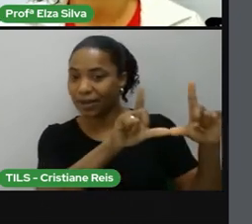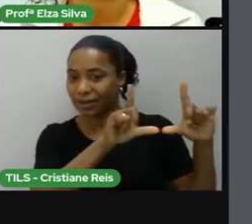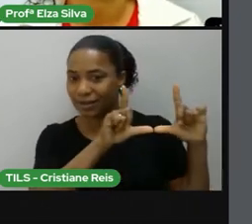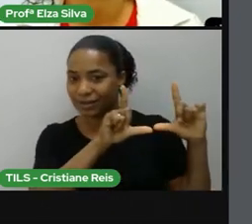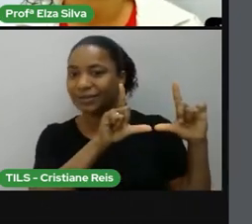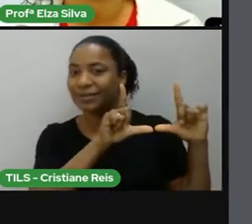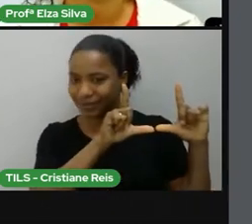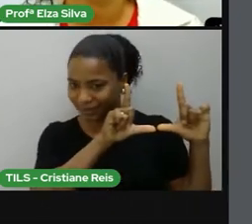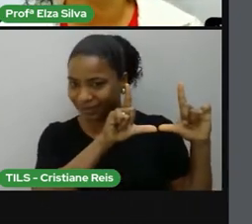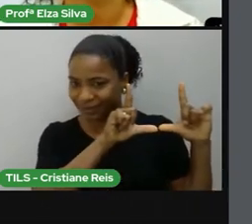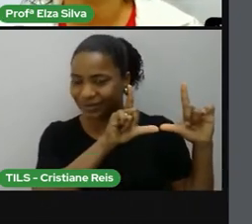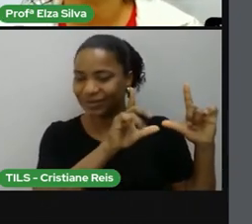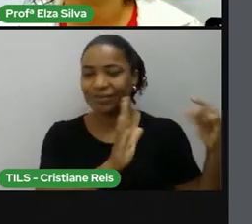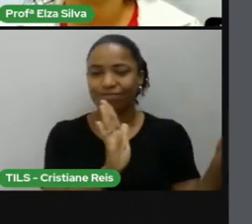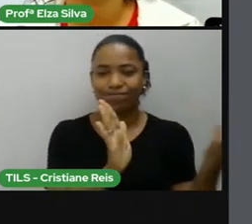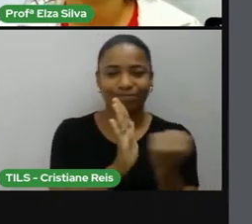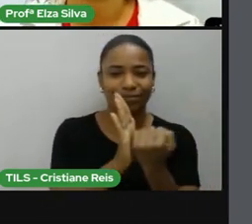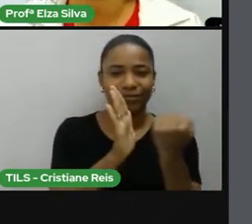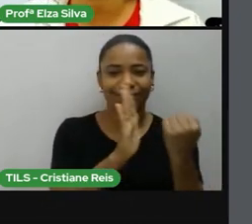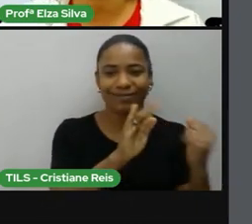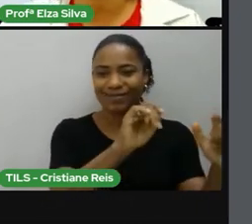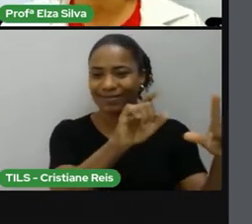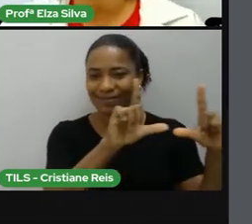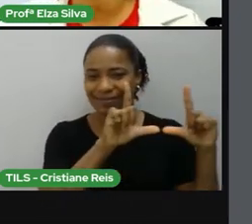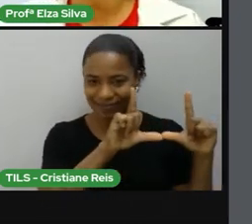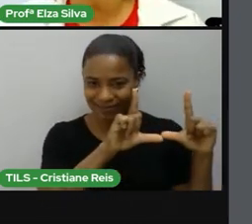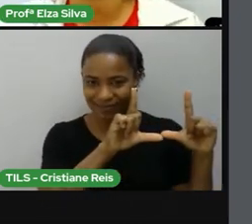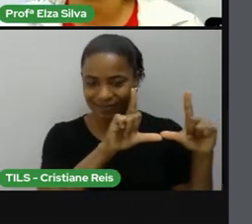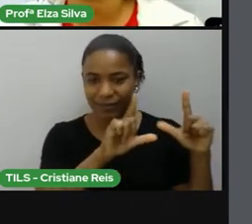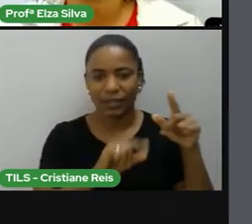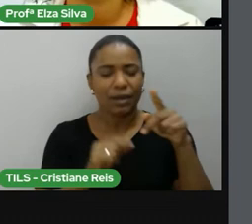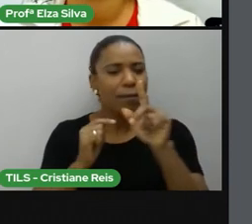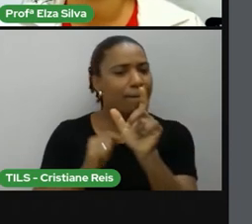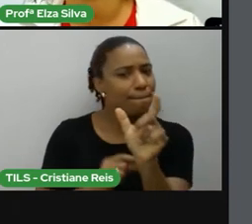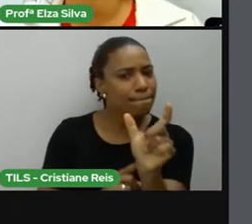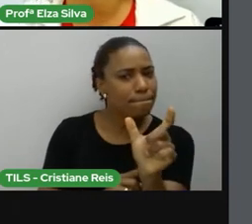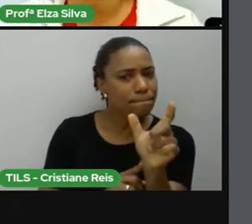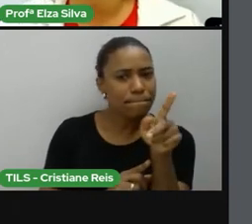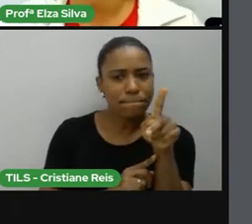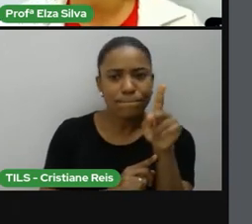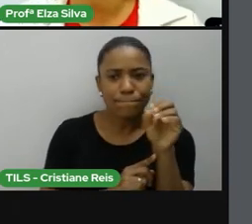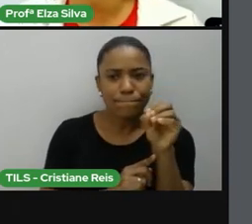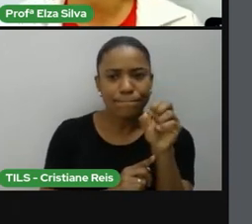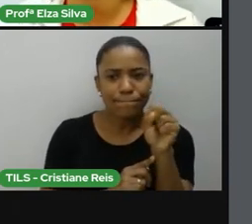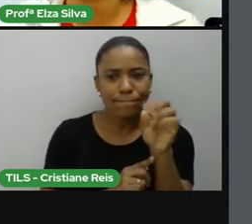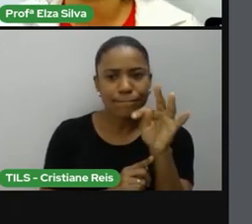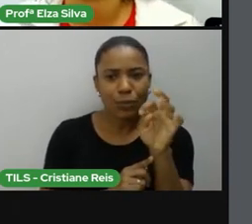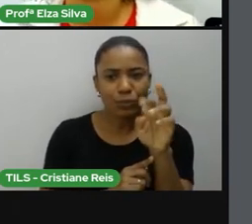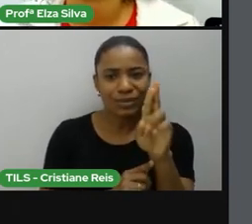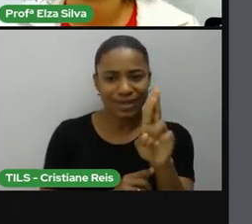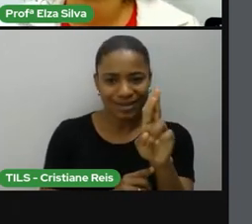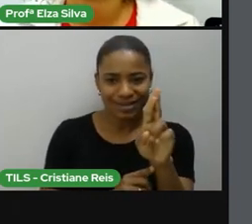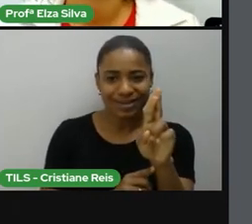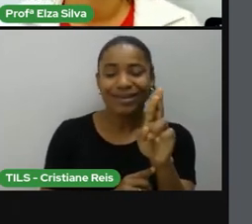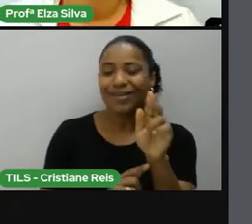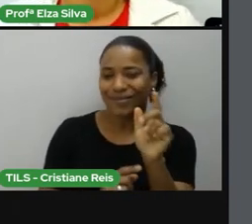também é importante que a gente destaque que essa palavrinha pôster já faz parte do nosso vocabulário.